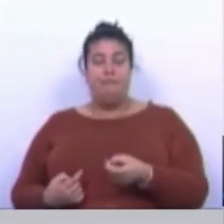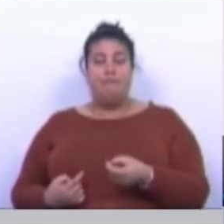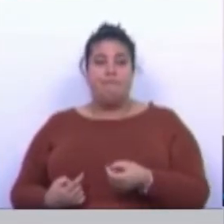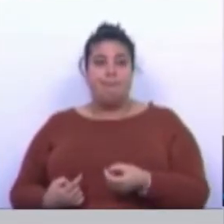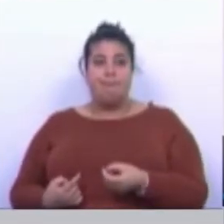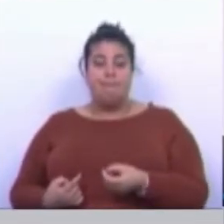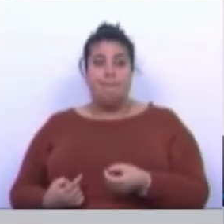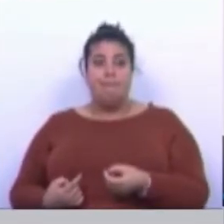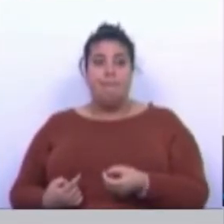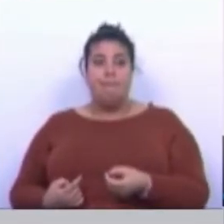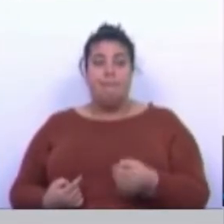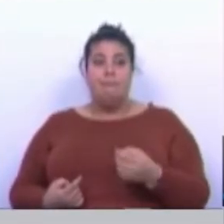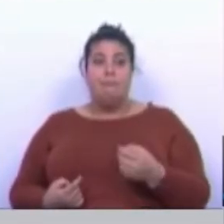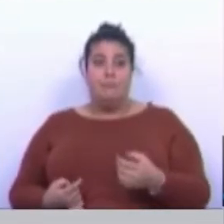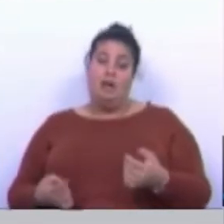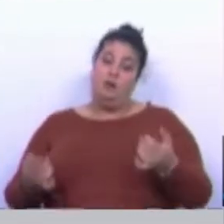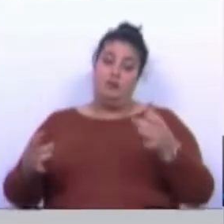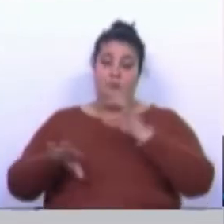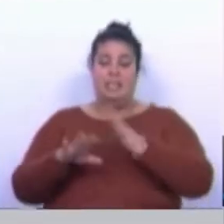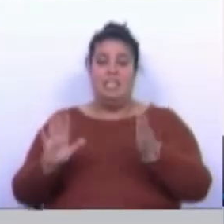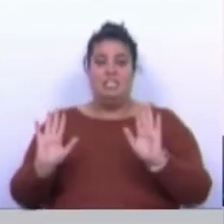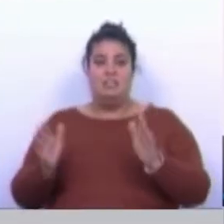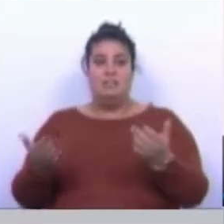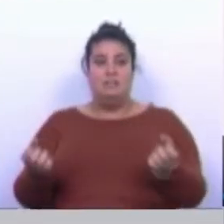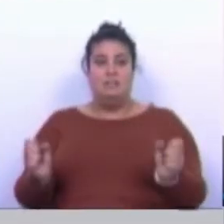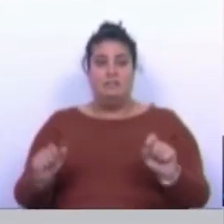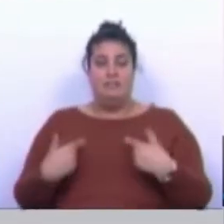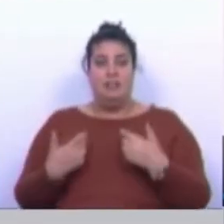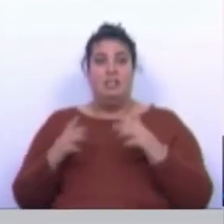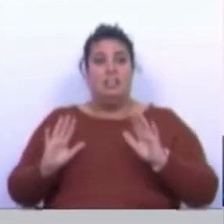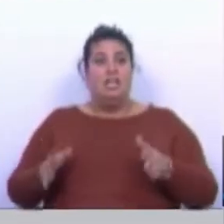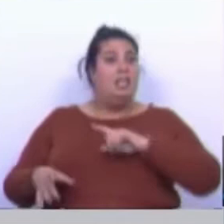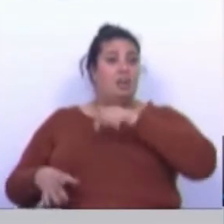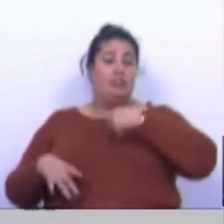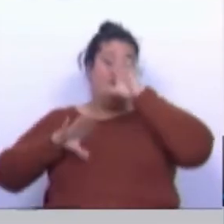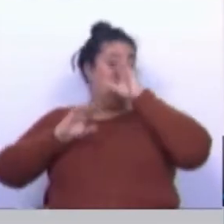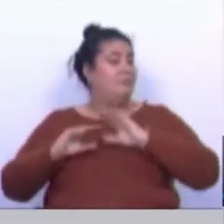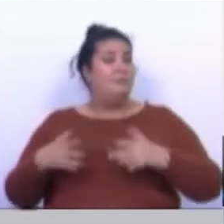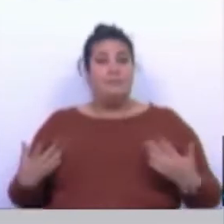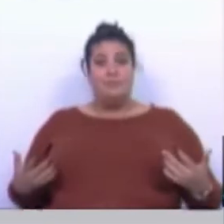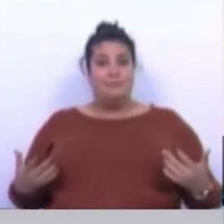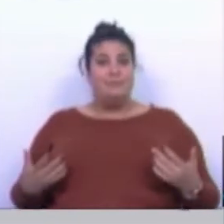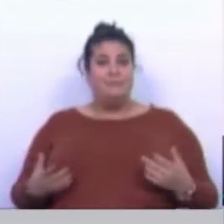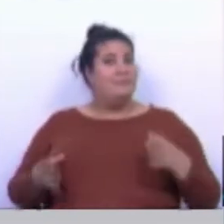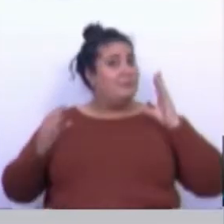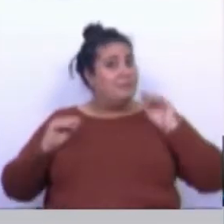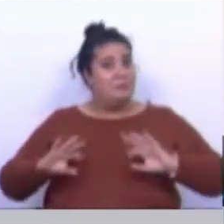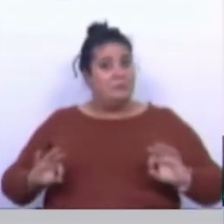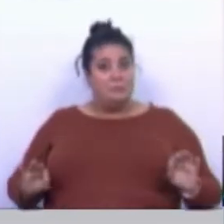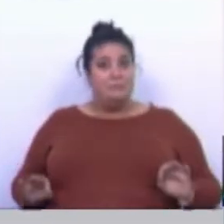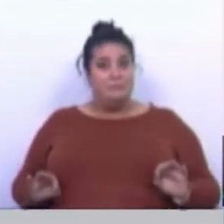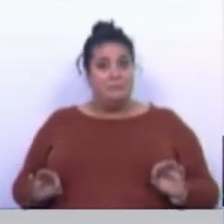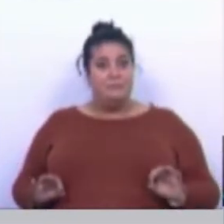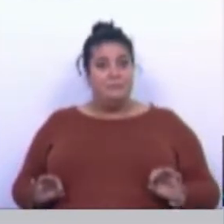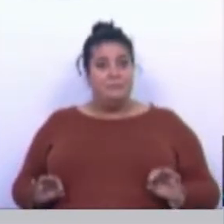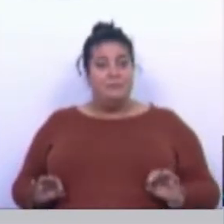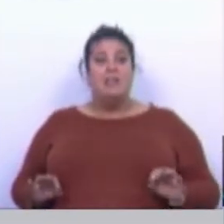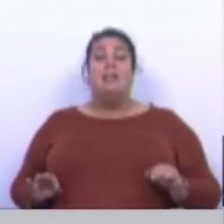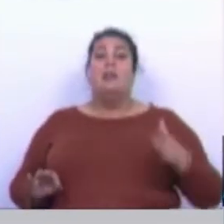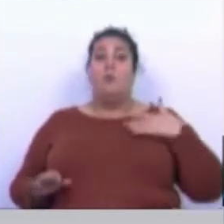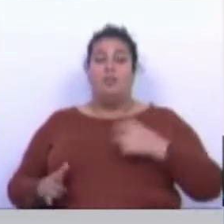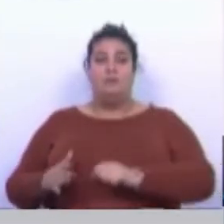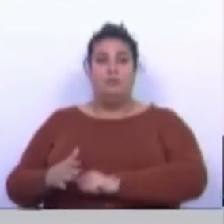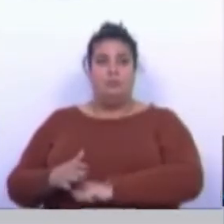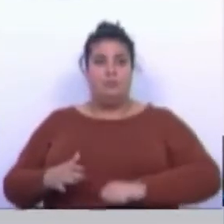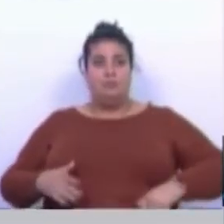hospitais fornecerem isto já há dois anos que estamos a pedir e de facto nós não sabemos, nós não sabemos os níveis de cesarianas,